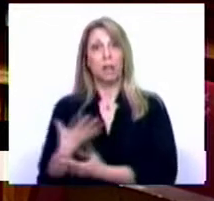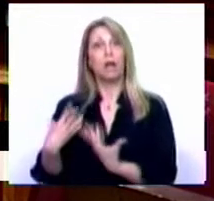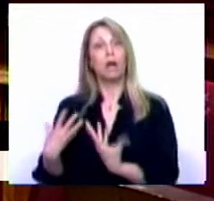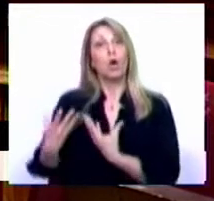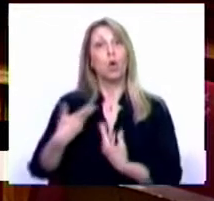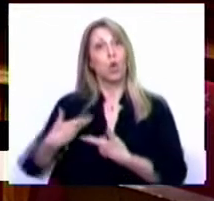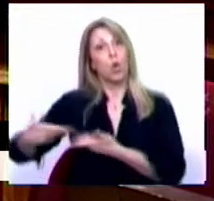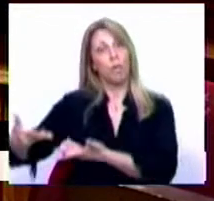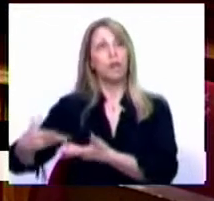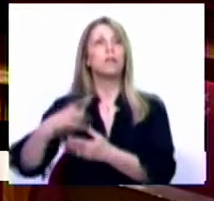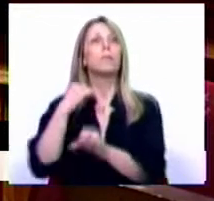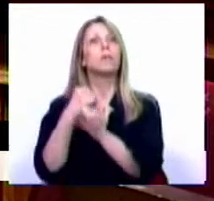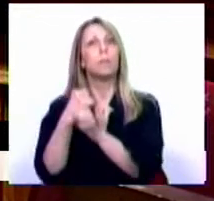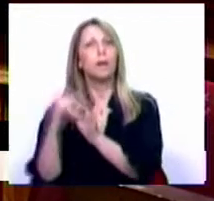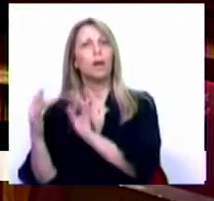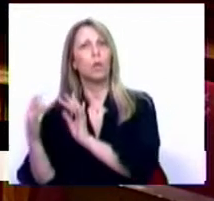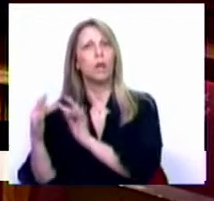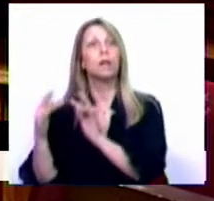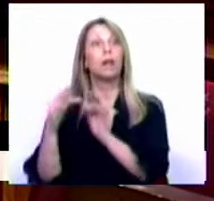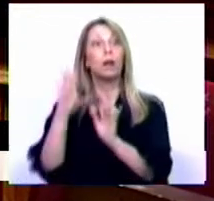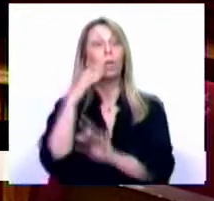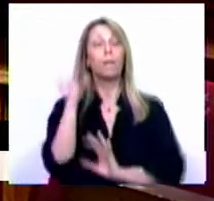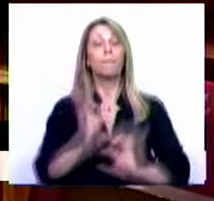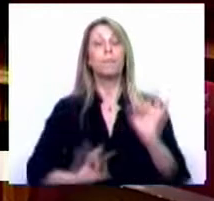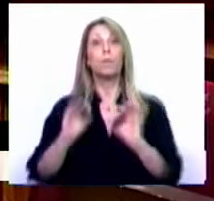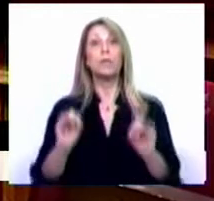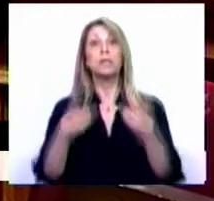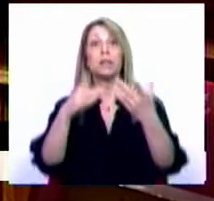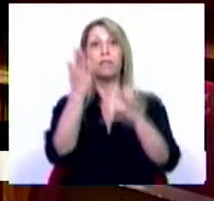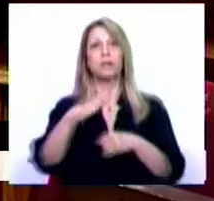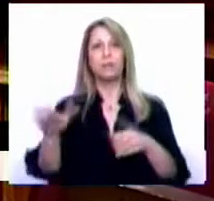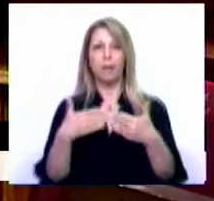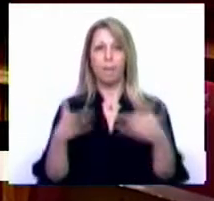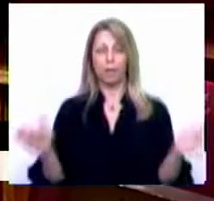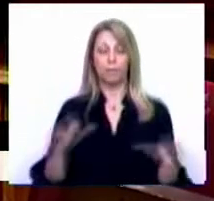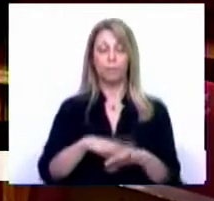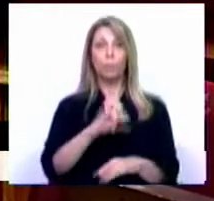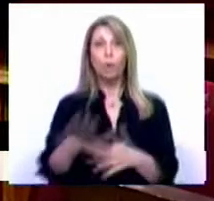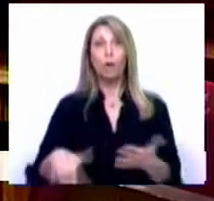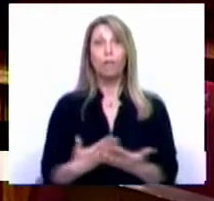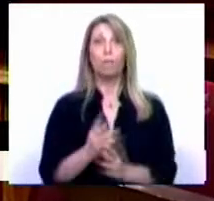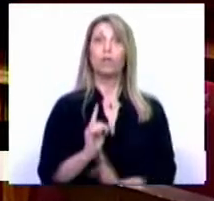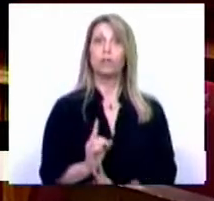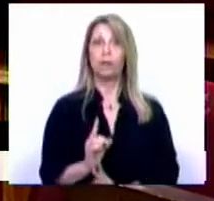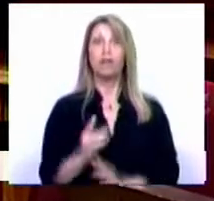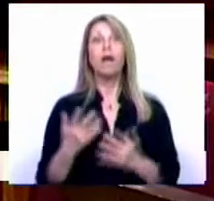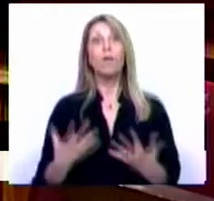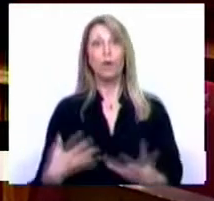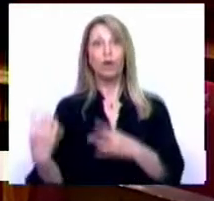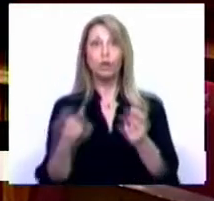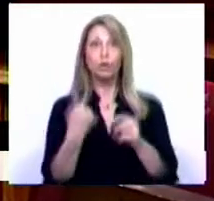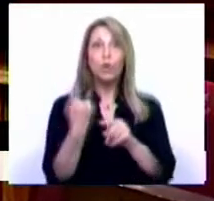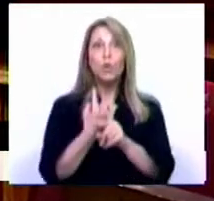trabalhar quando se preparou a iniciativa de Ciência Aberta. No âmbito desta proposta, estamos a discutir coisas muito